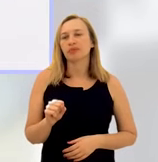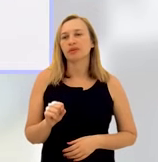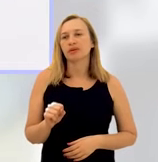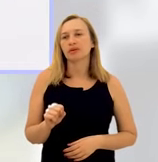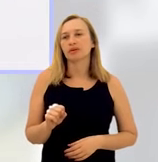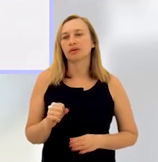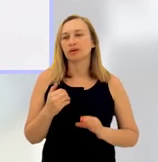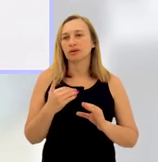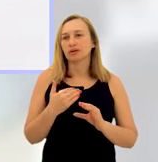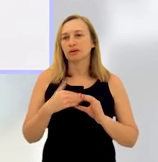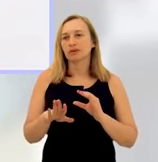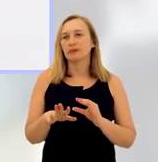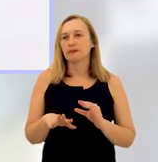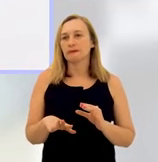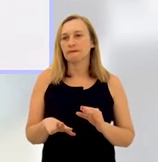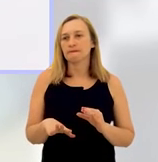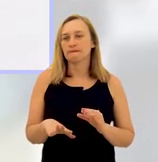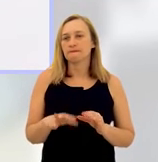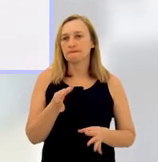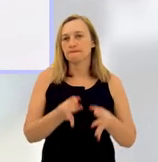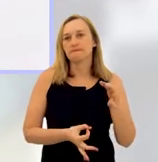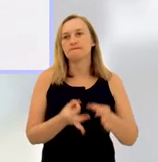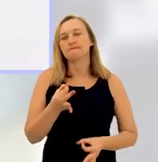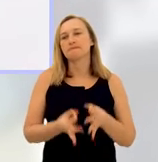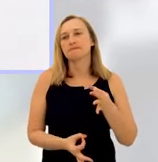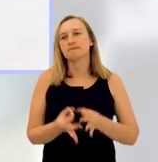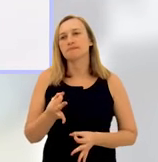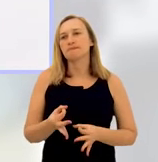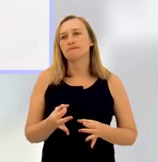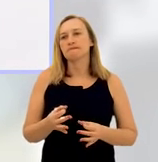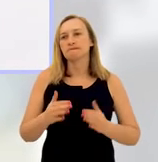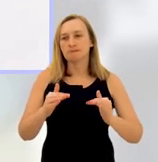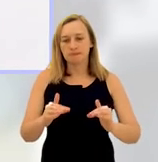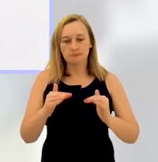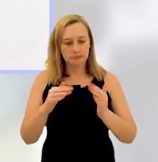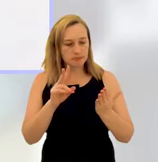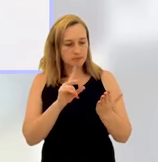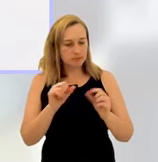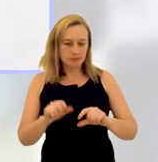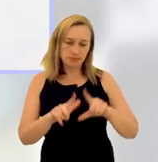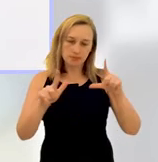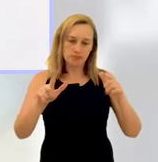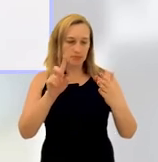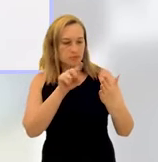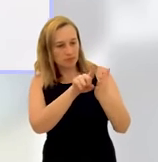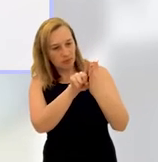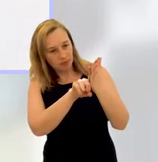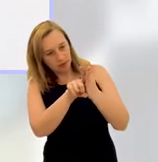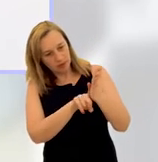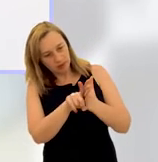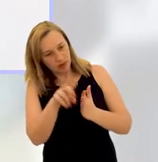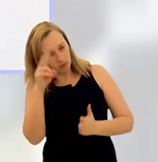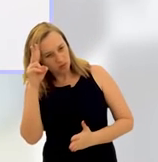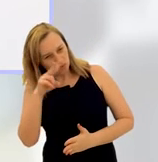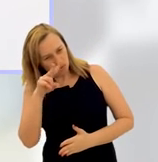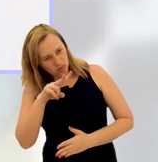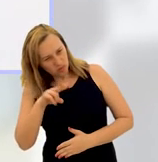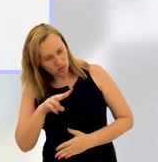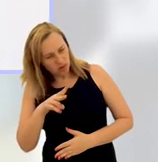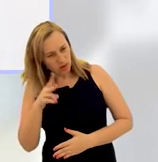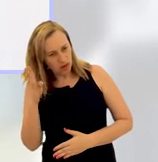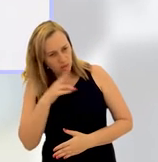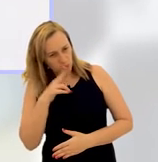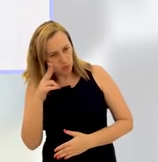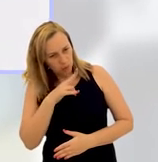terminou e apertou a enviar, está no juizado. A juíza vai ter o seu momento para analisar, vendo